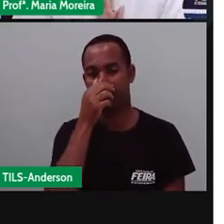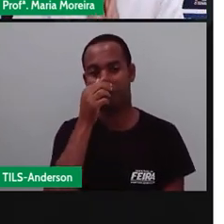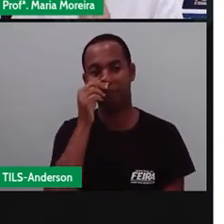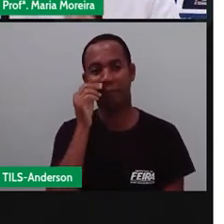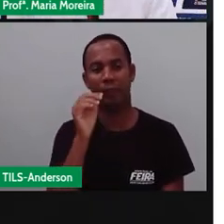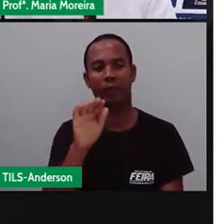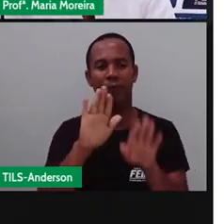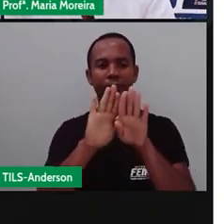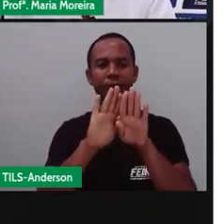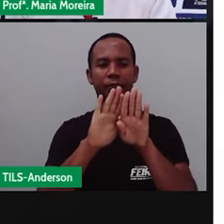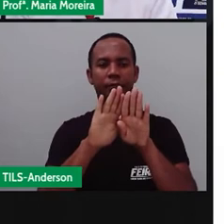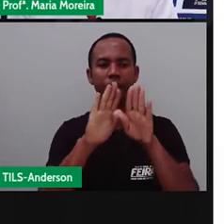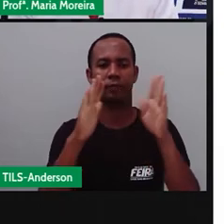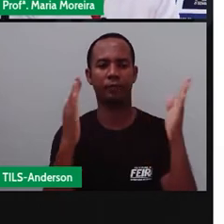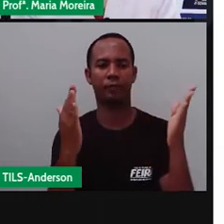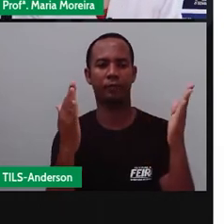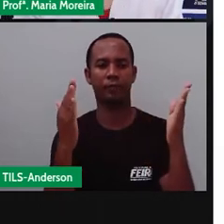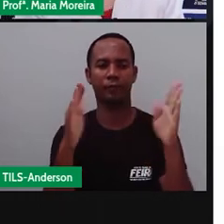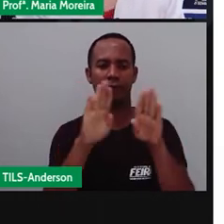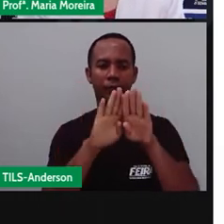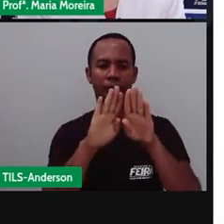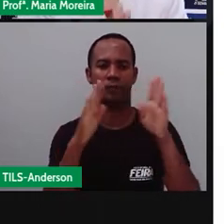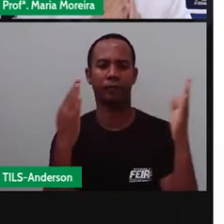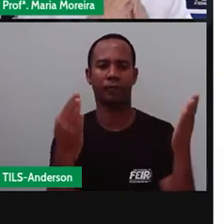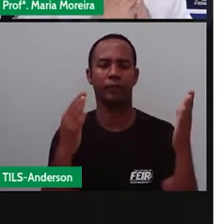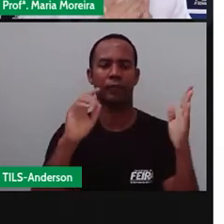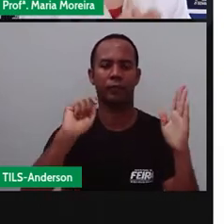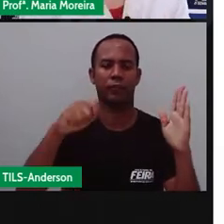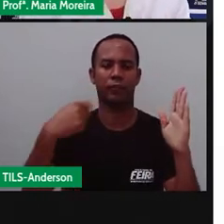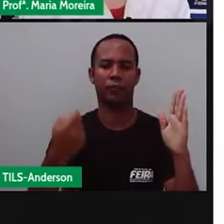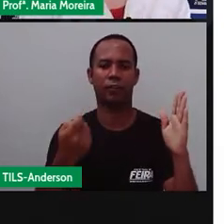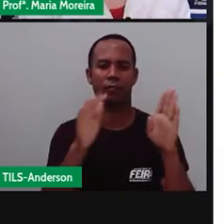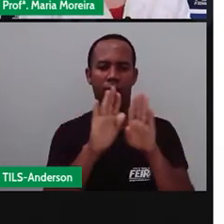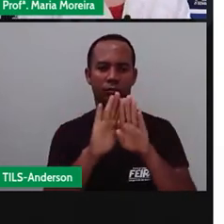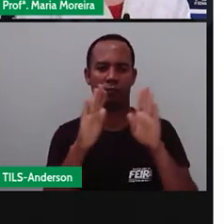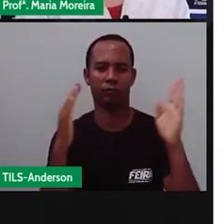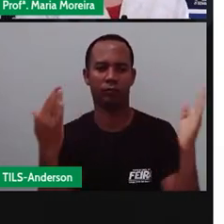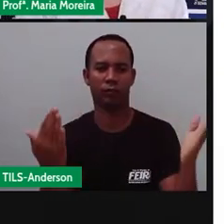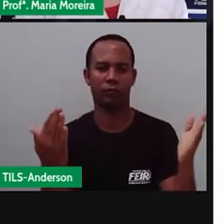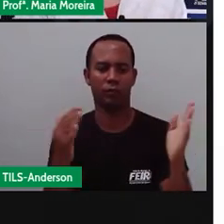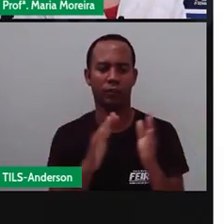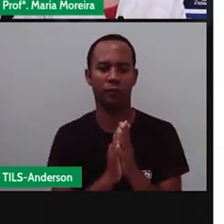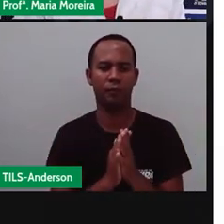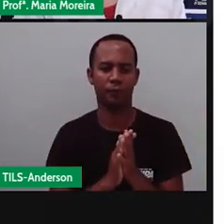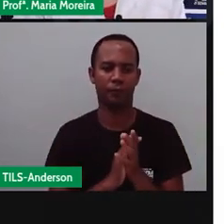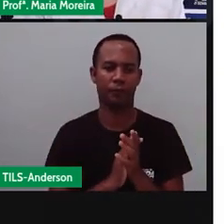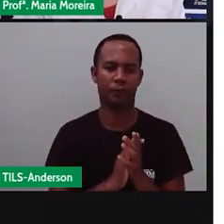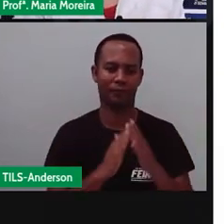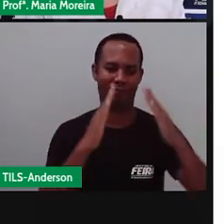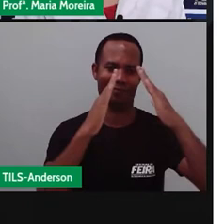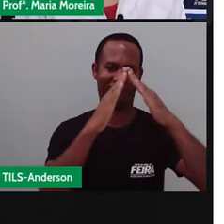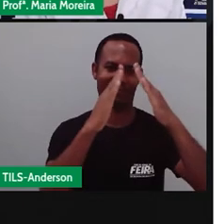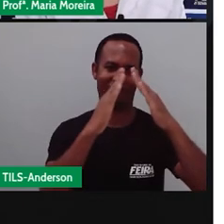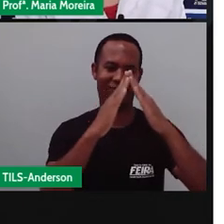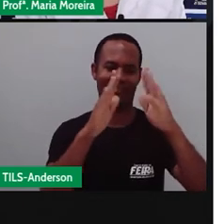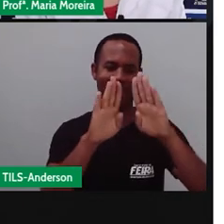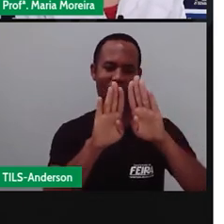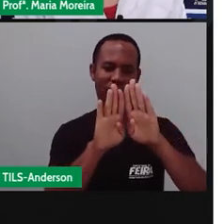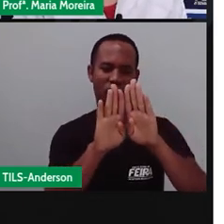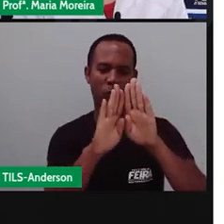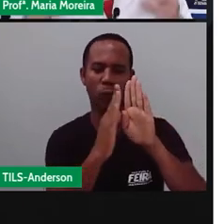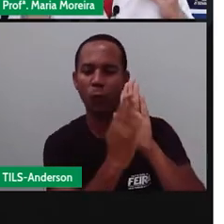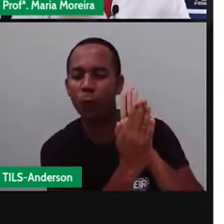Cada um desses pedacinhos recebe o nome de sílaba, que é o som que pronunciamos de uma